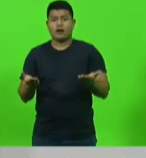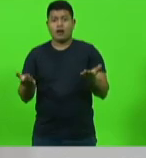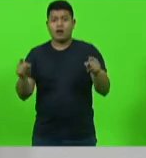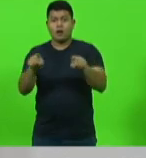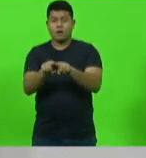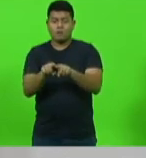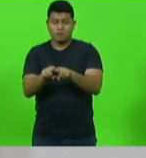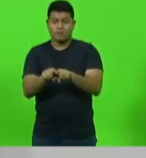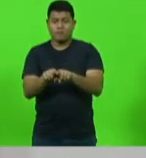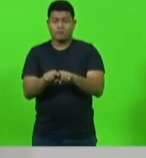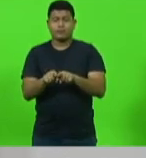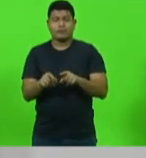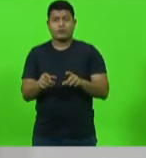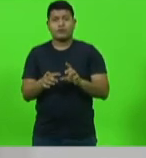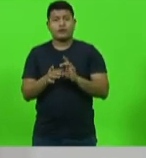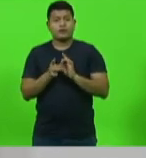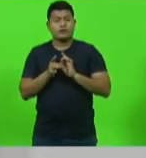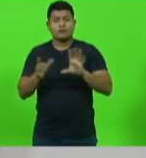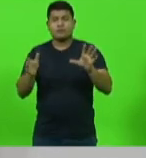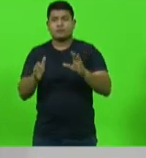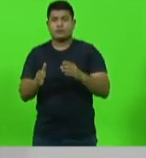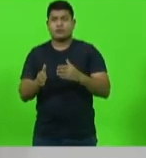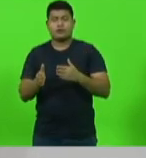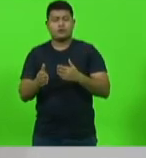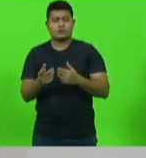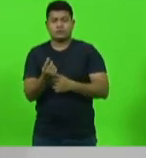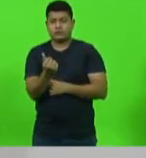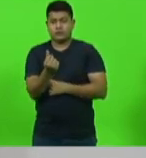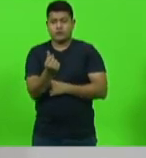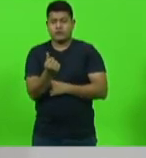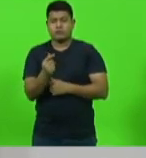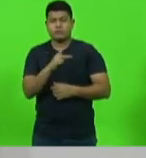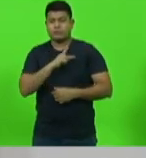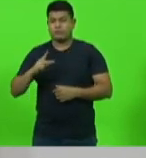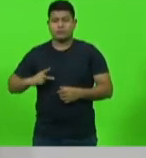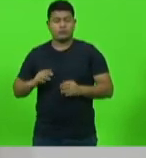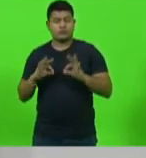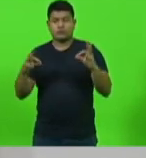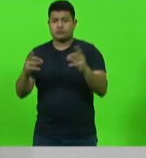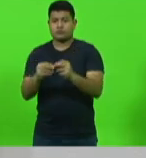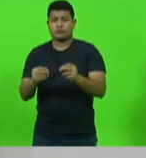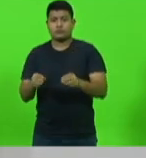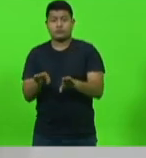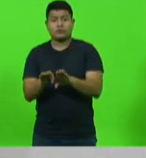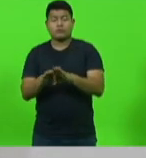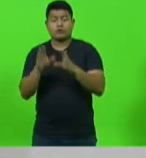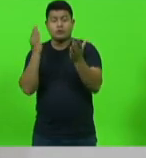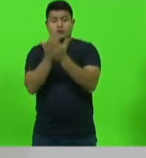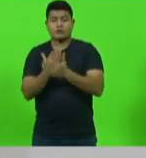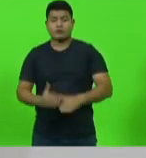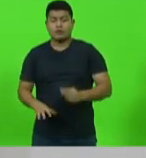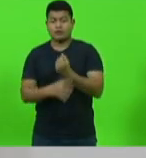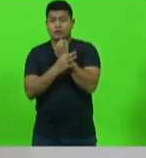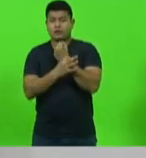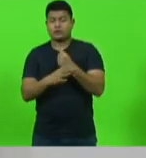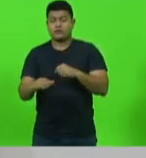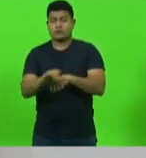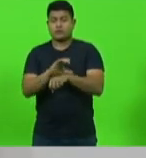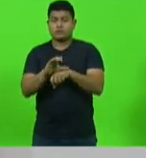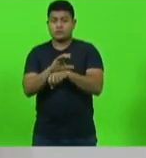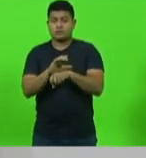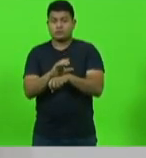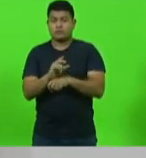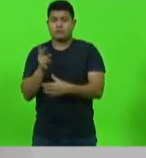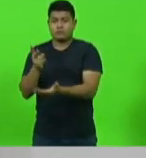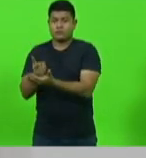permitindo qualquer negócio com o dinheiro público. Essa PEC também destrói as garantias constitucionais de preservação do